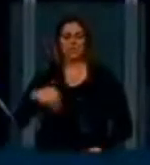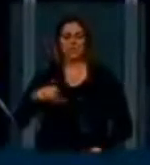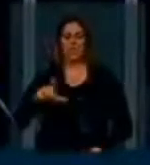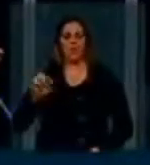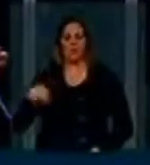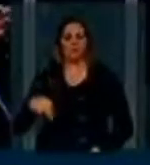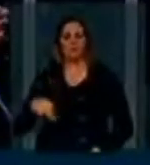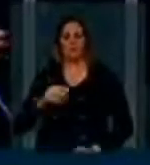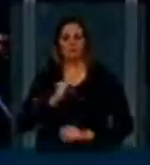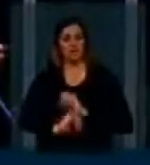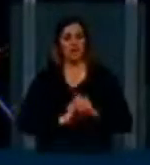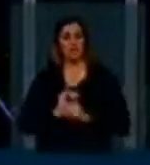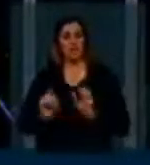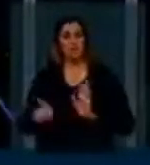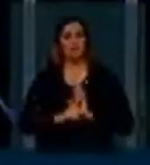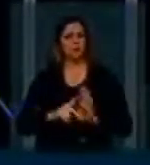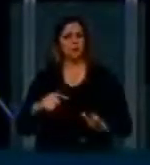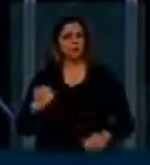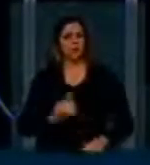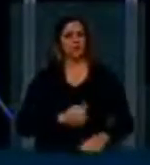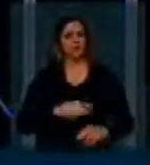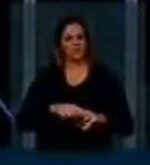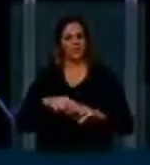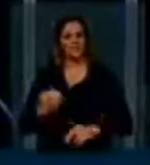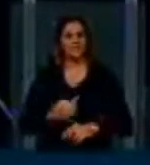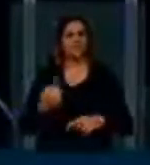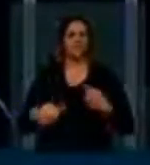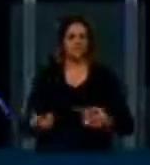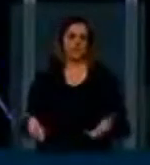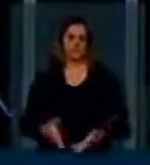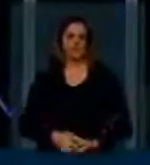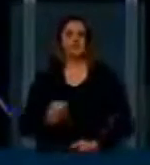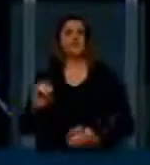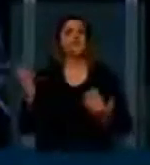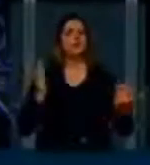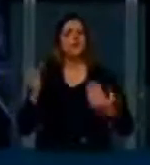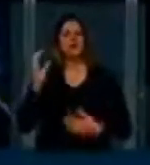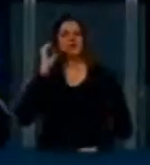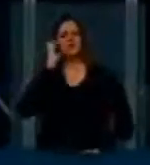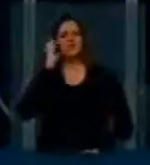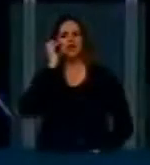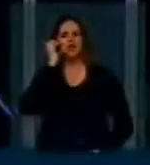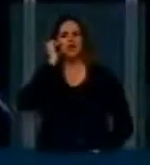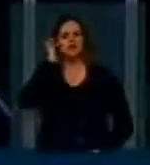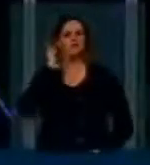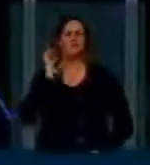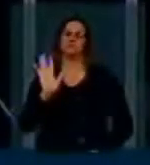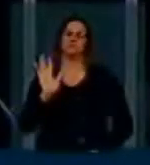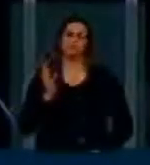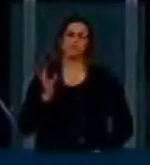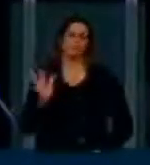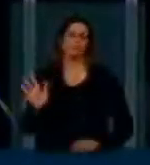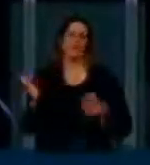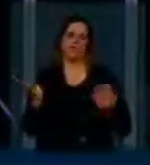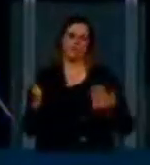E é essa a discussão que nós estamos fazendo aqui. Se comparar ao telefone celular, bom, eu não quero nem comparar ao telefone